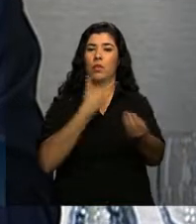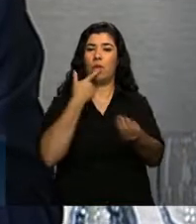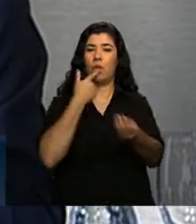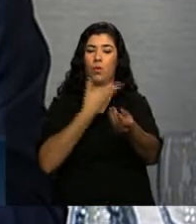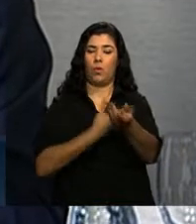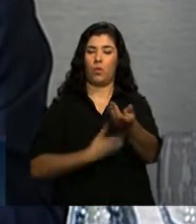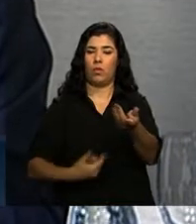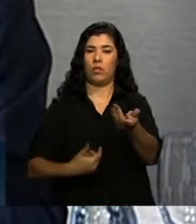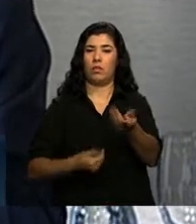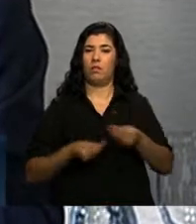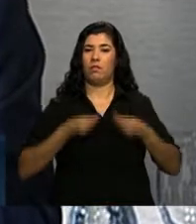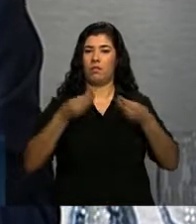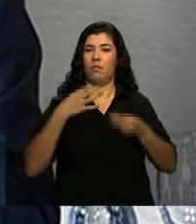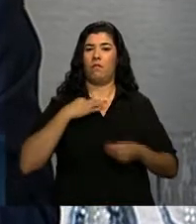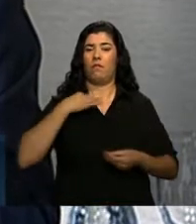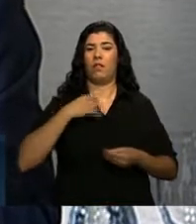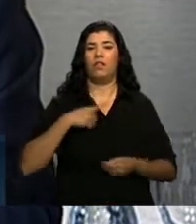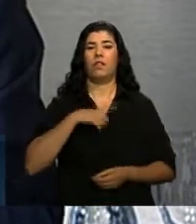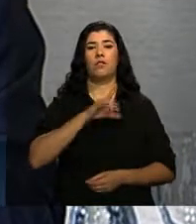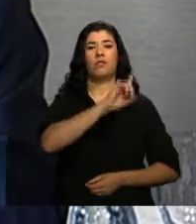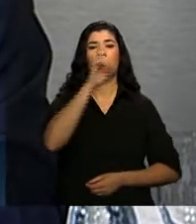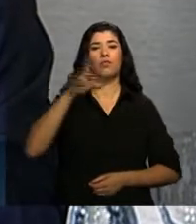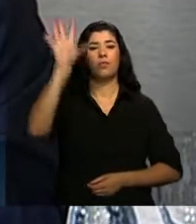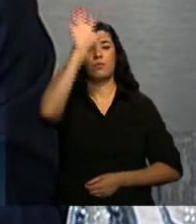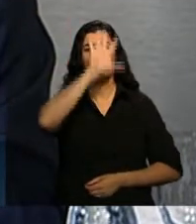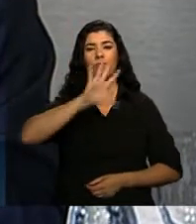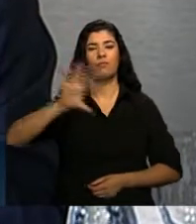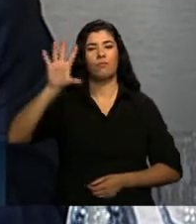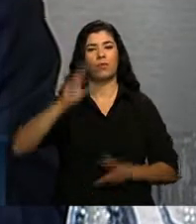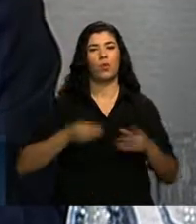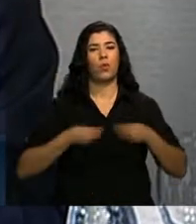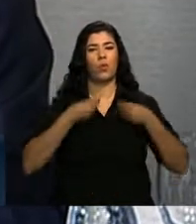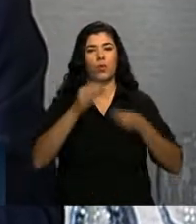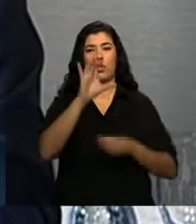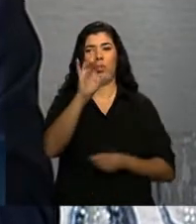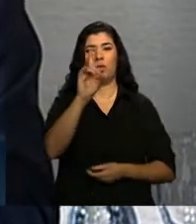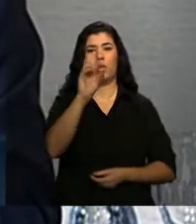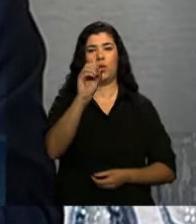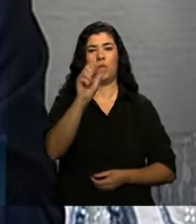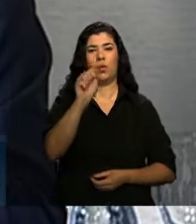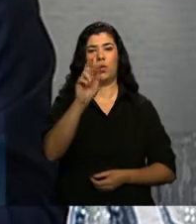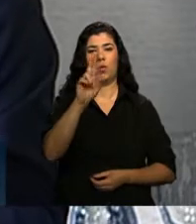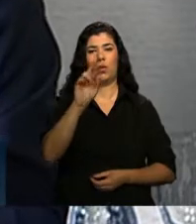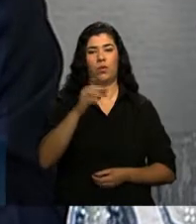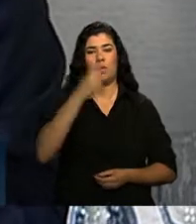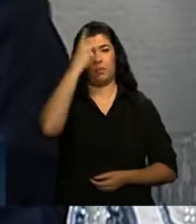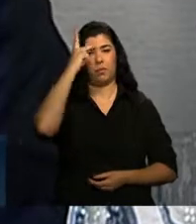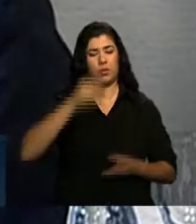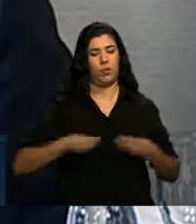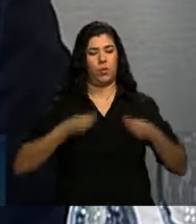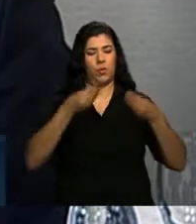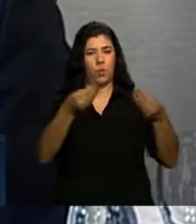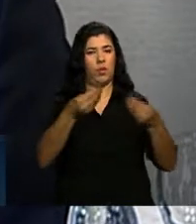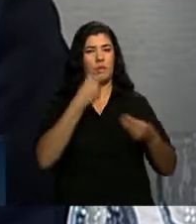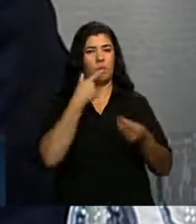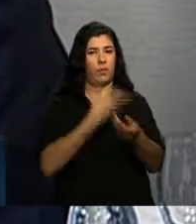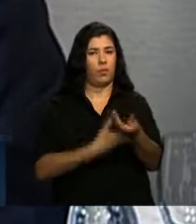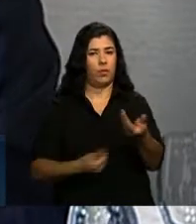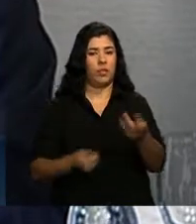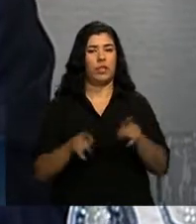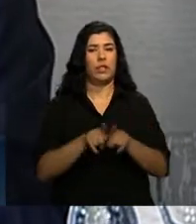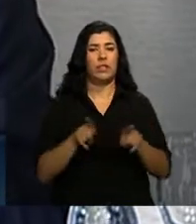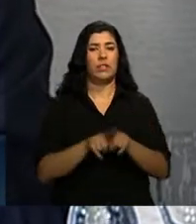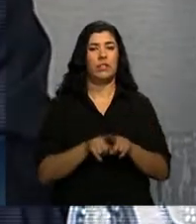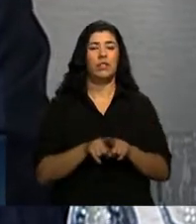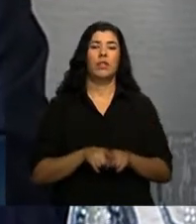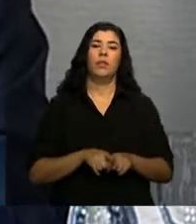Solenidade do Dia Nacional, do doador de sangue, e vem também trabalhando com foco na ampliação ao acesso dos pacientes de fosforo na questão do transplante medula óssea.